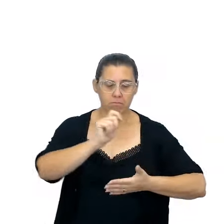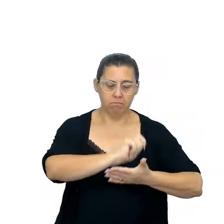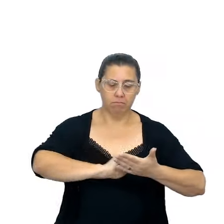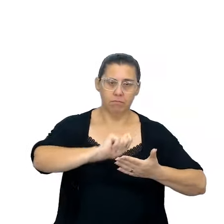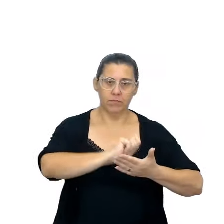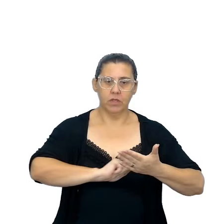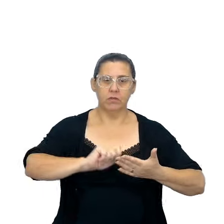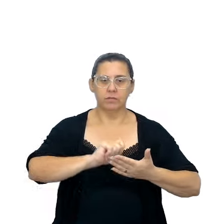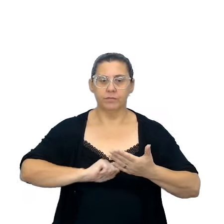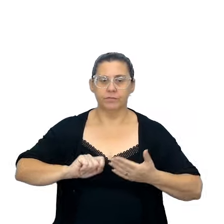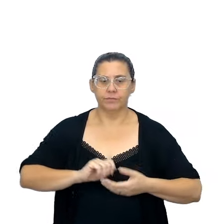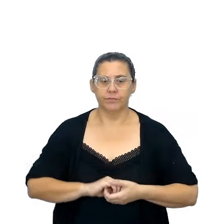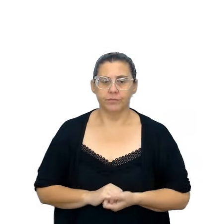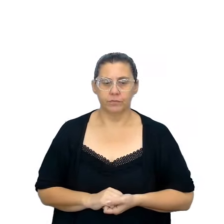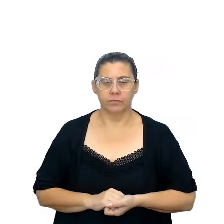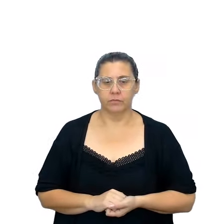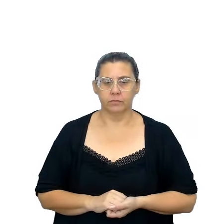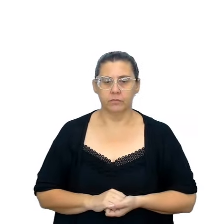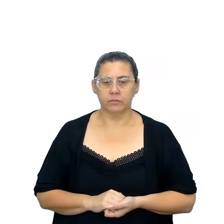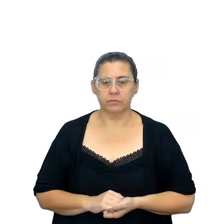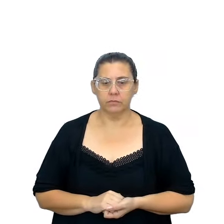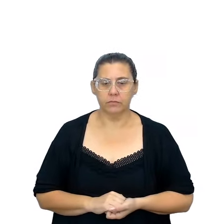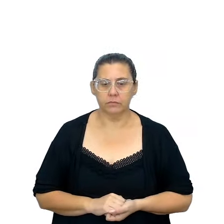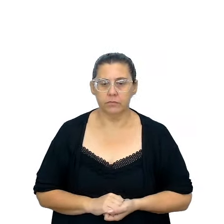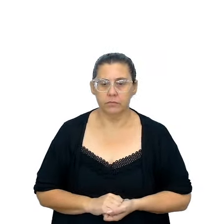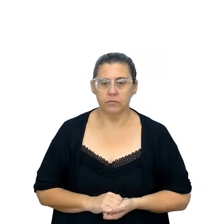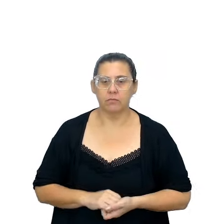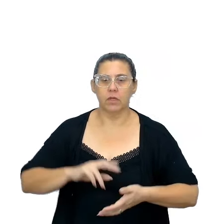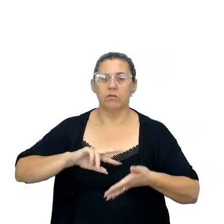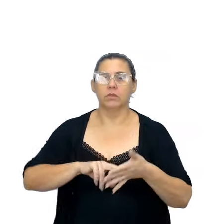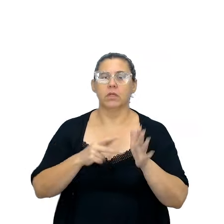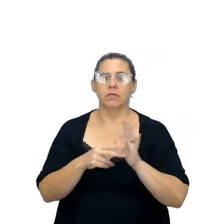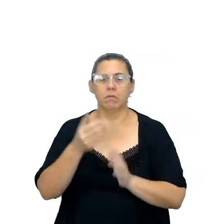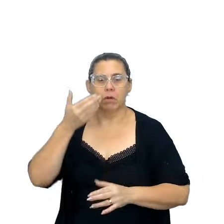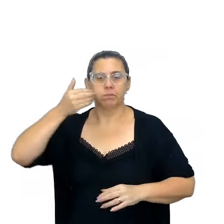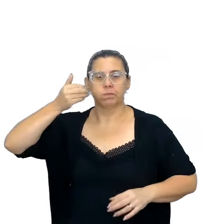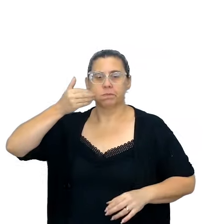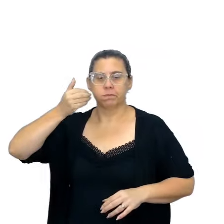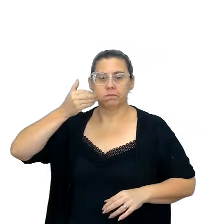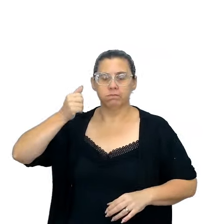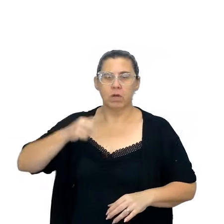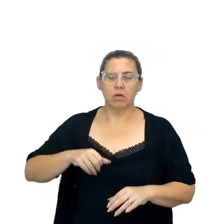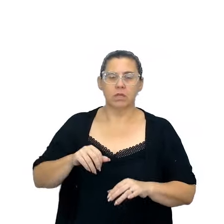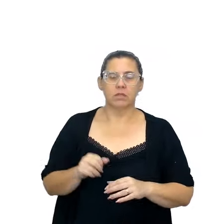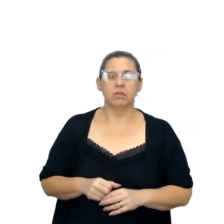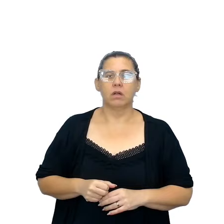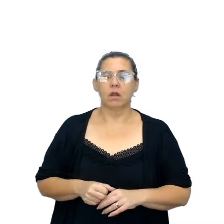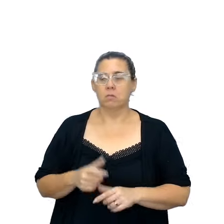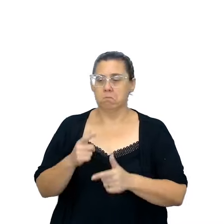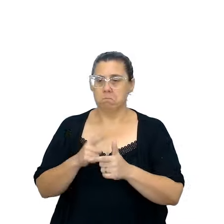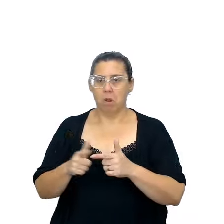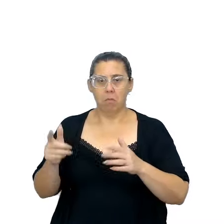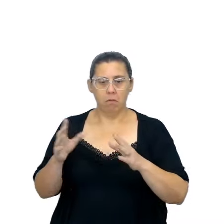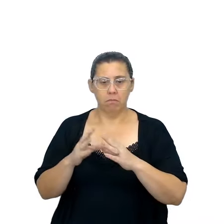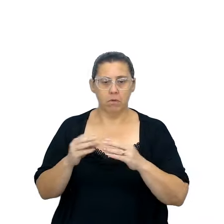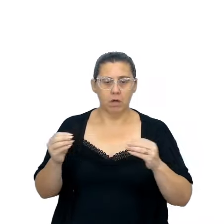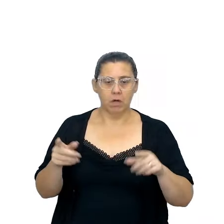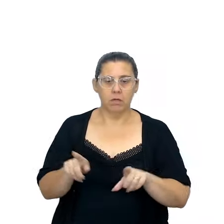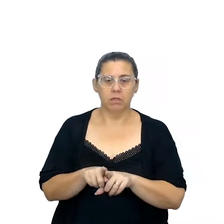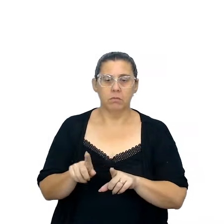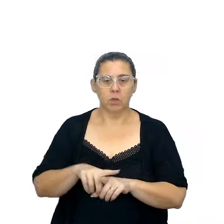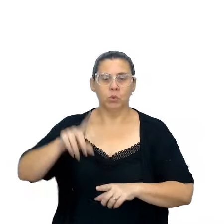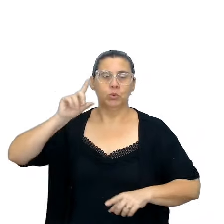significativas que extrapolem os muros da escola e contribuam para as práticas que diminuem problemas do entorno e ou do